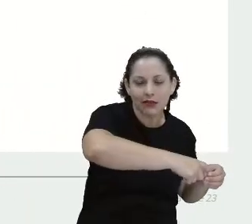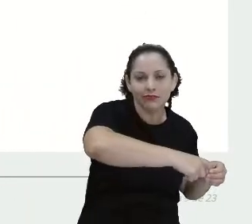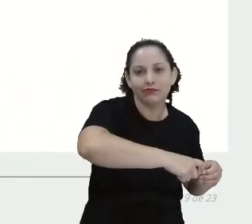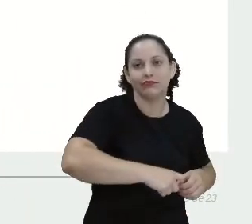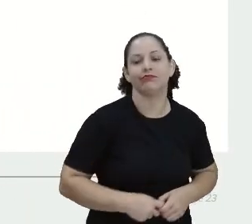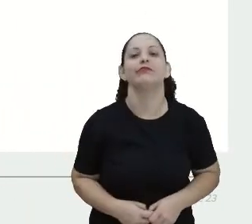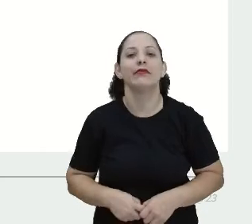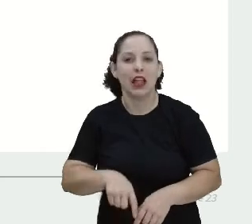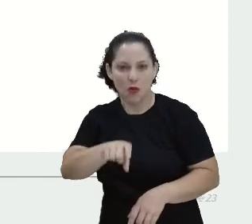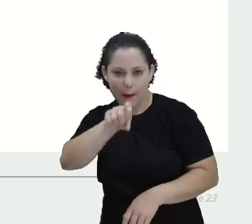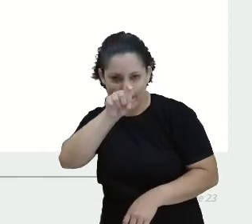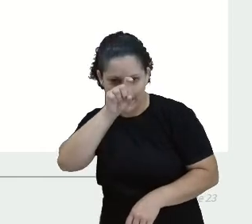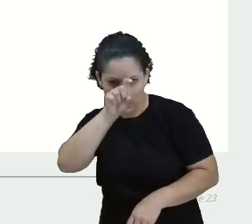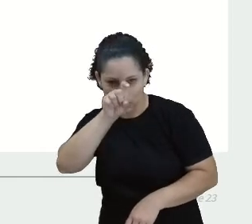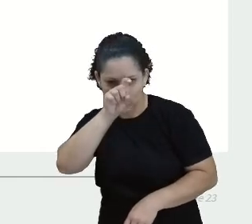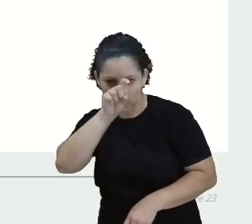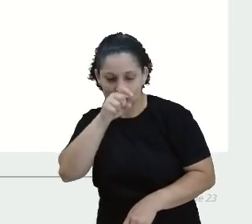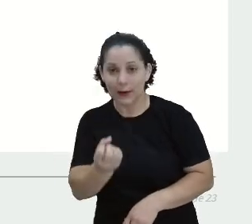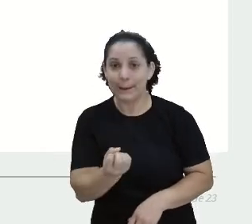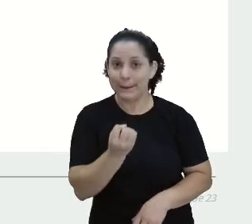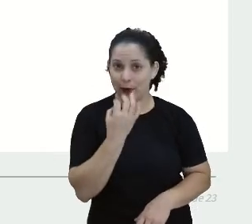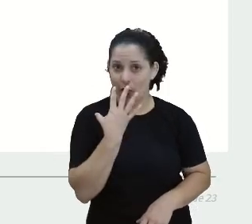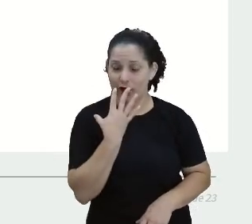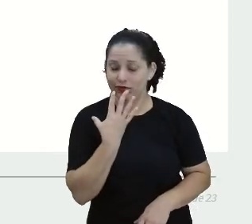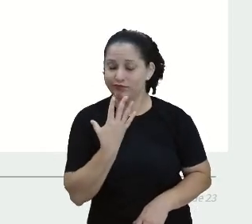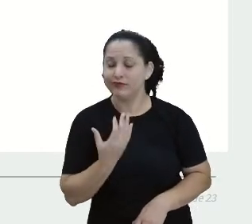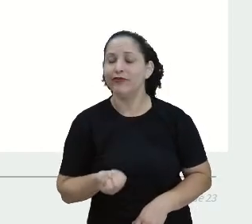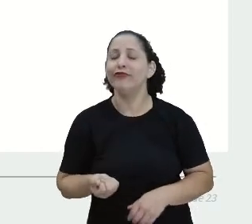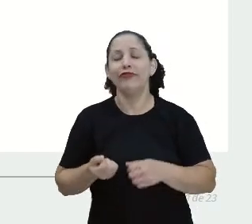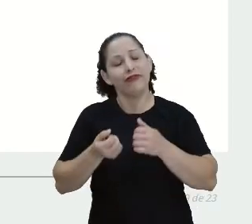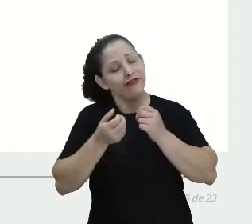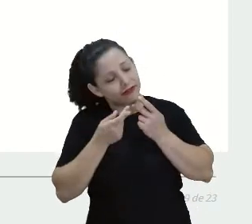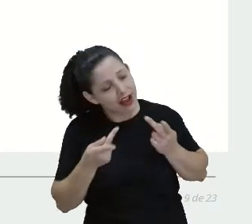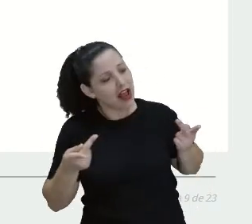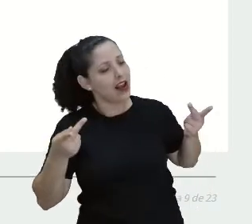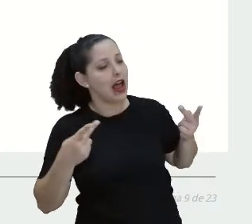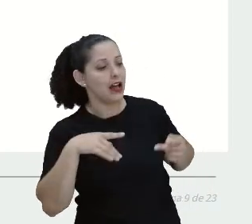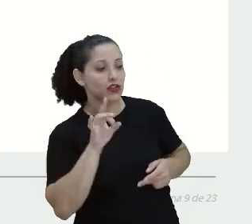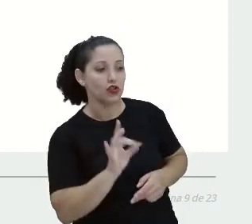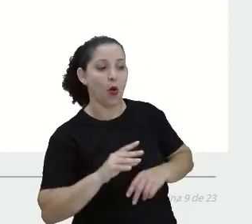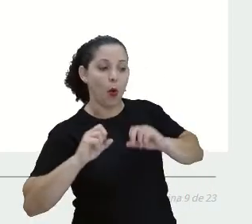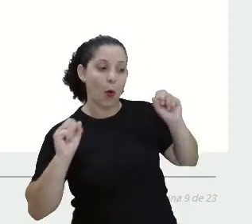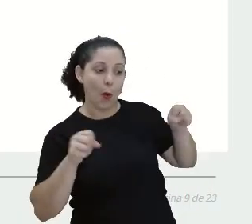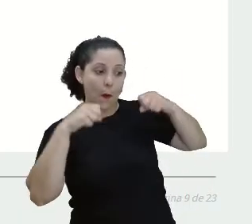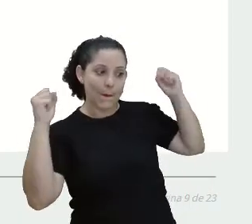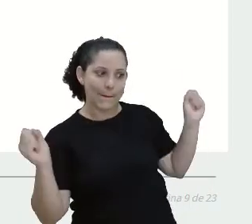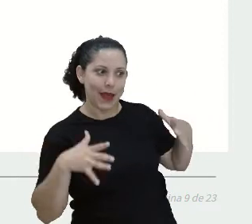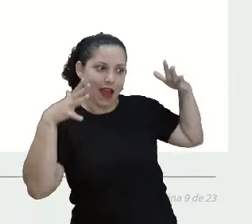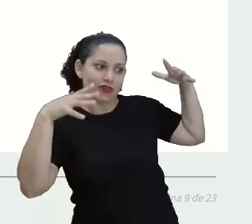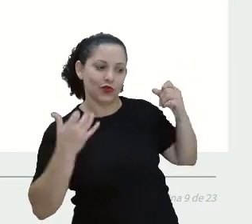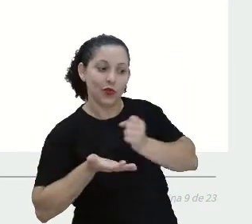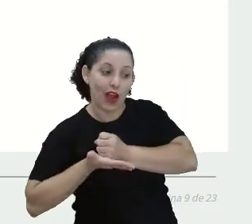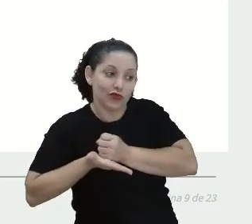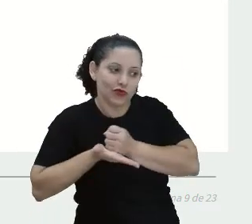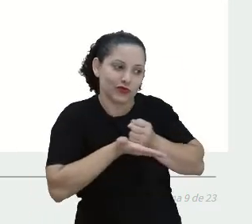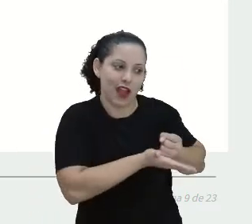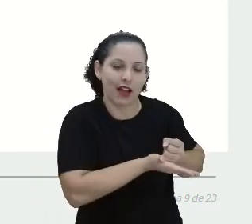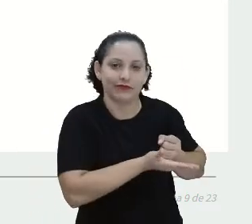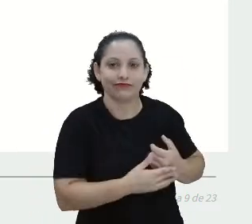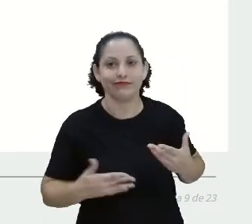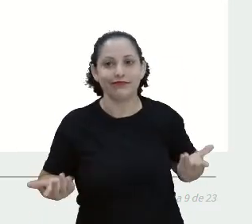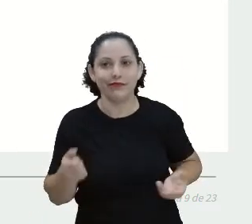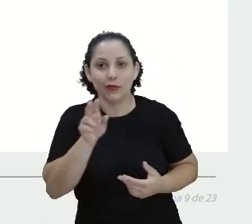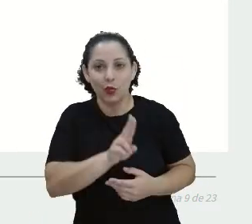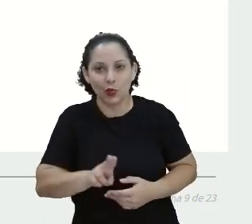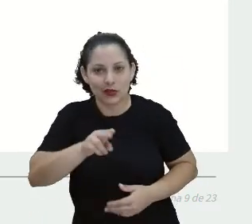e disse que somente o Mágico de Oz poderia ajudá-la. Deu-lhe um par de sapatinhas